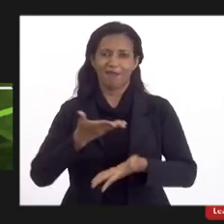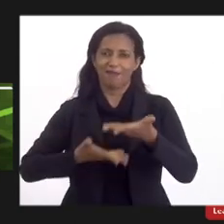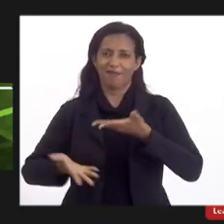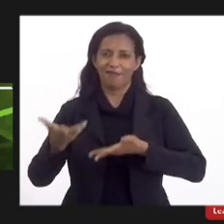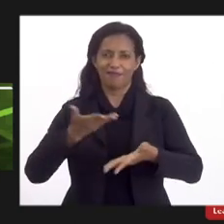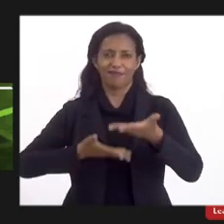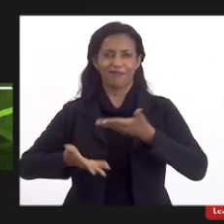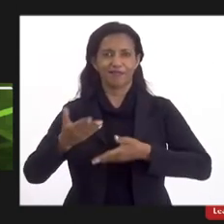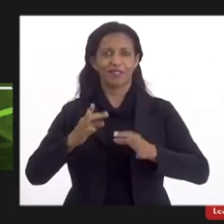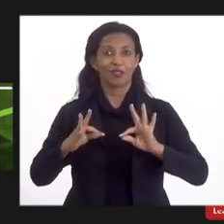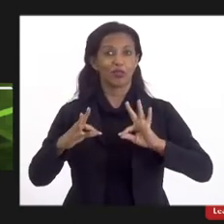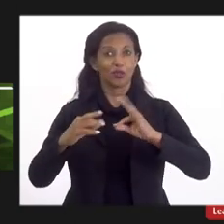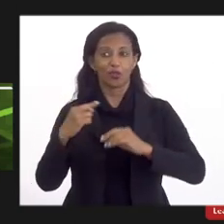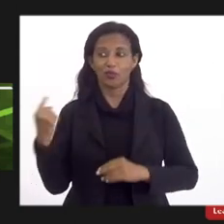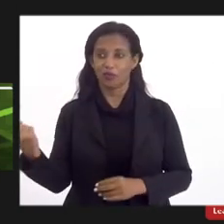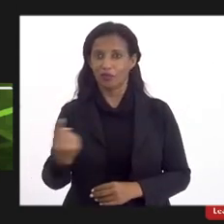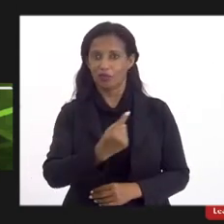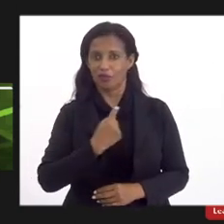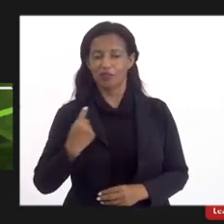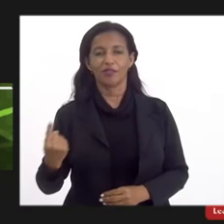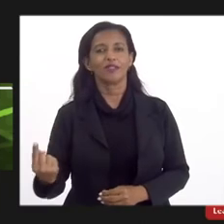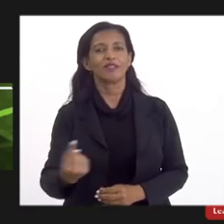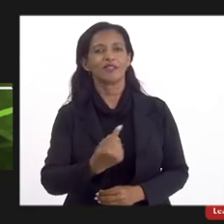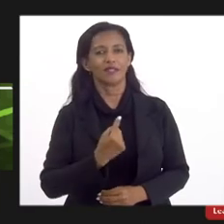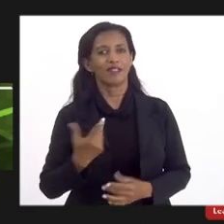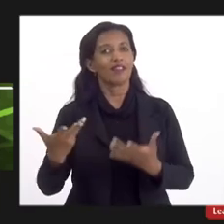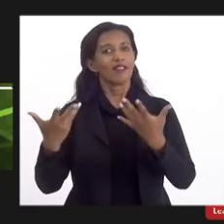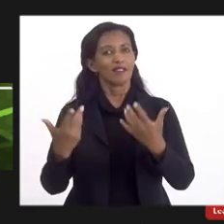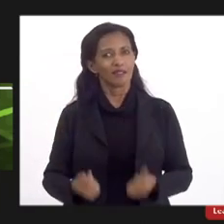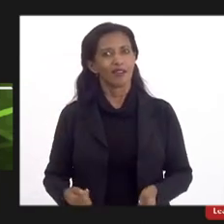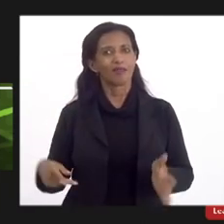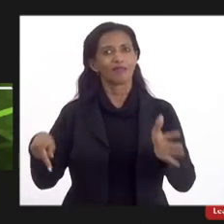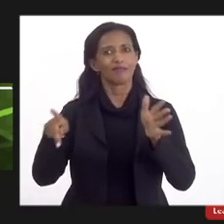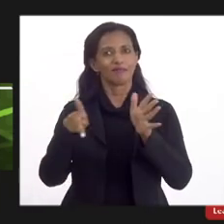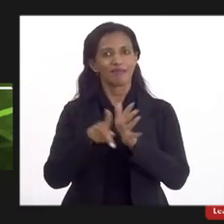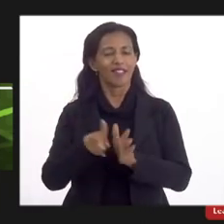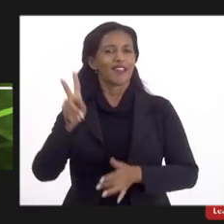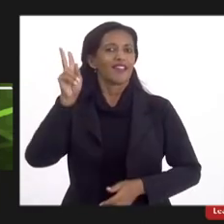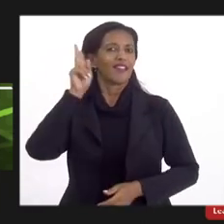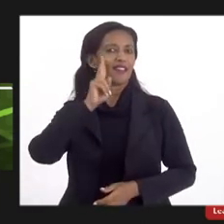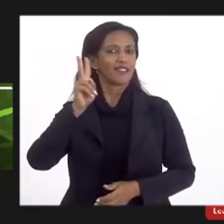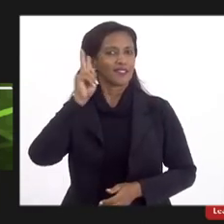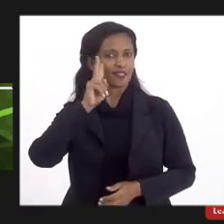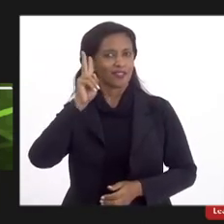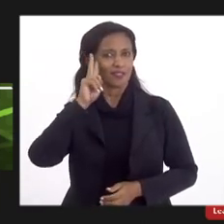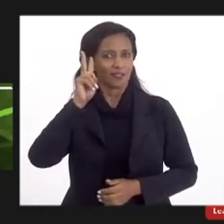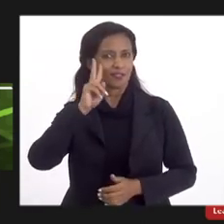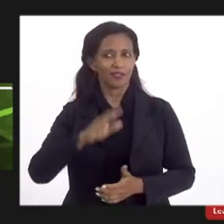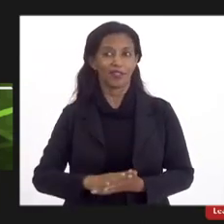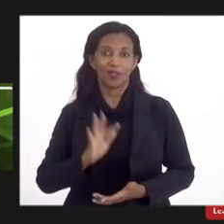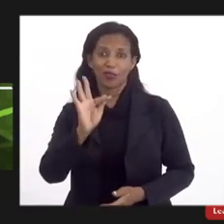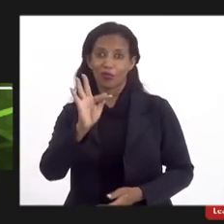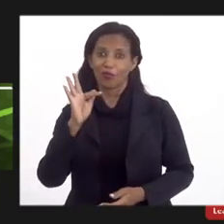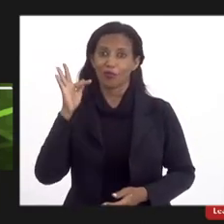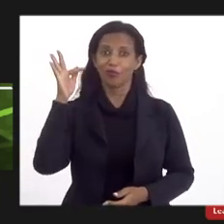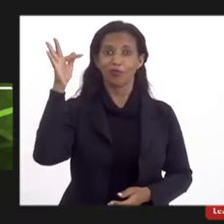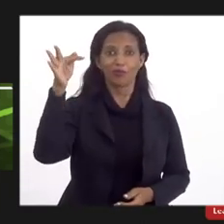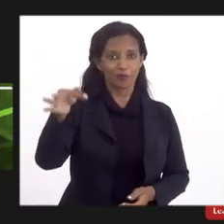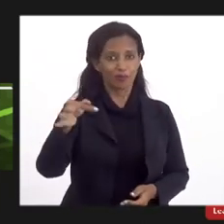disso porque todos nós vamos fazer parte da história a história do futuro